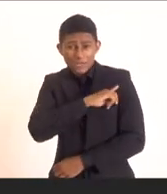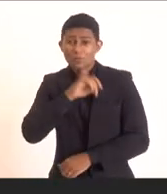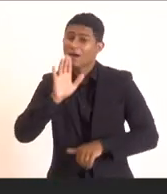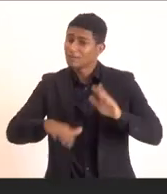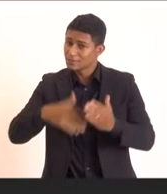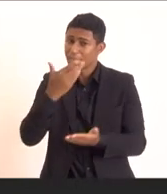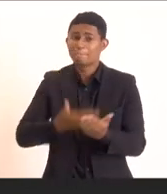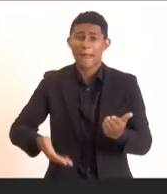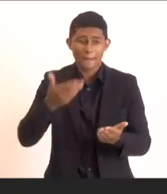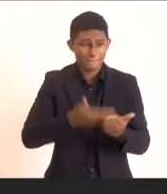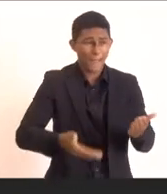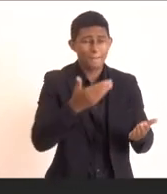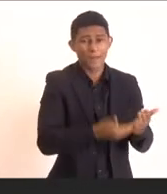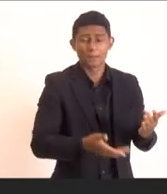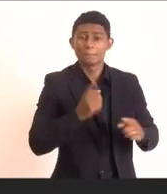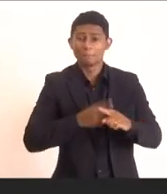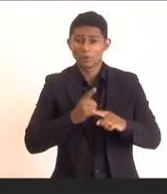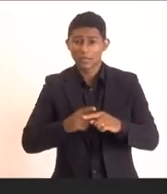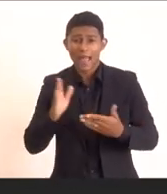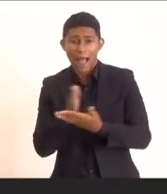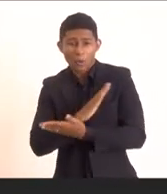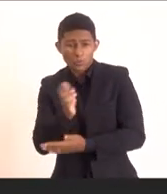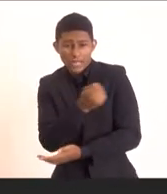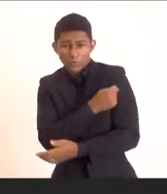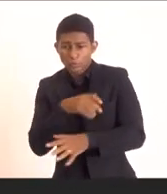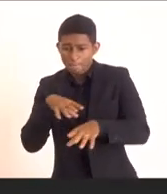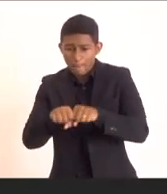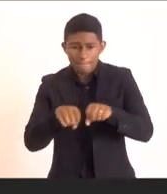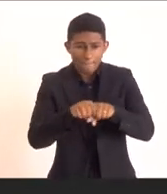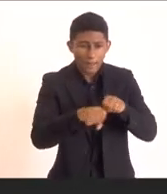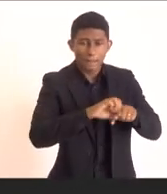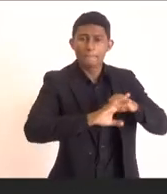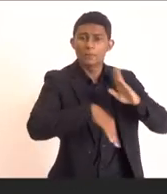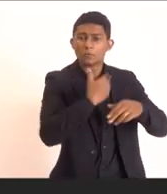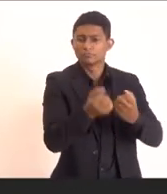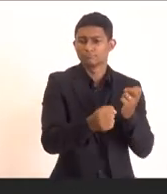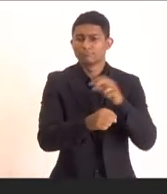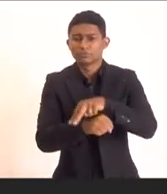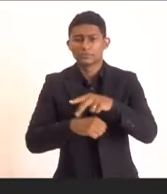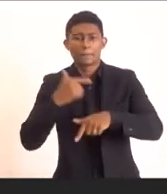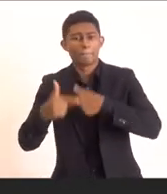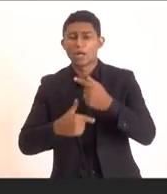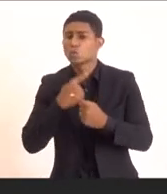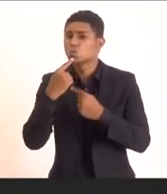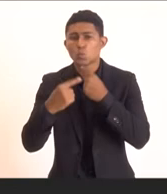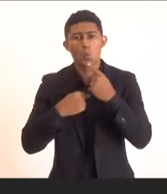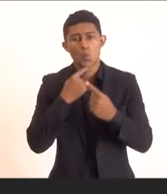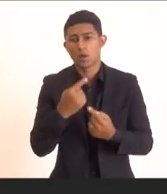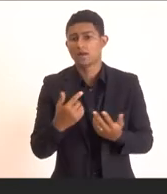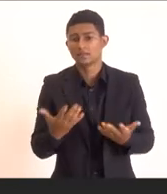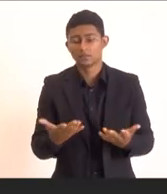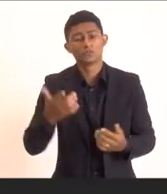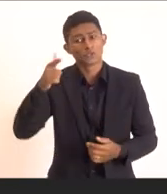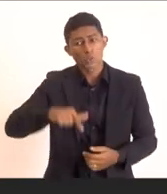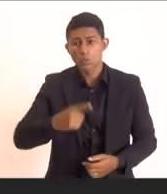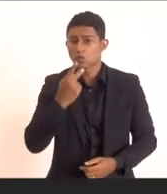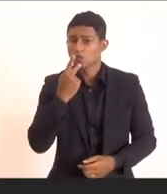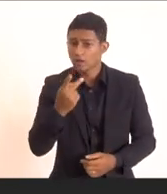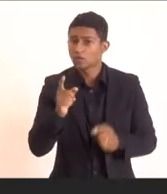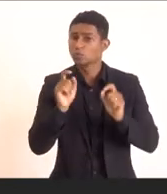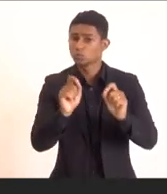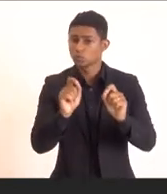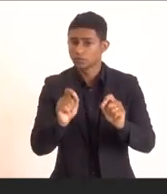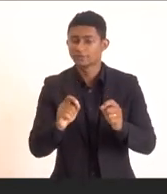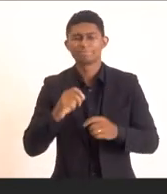gerando profissionais que estão sendo formados e não estão sendo incorporados a esse mercado de trabalho. Então, reforço aqui, presidente, a